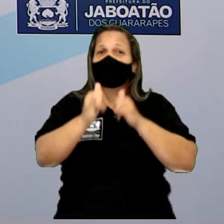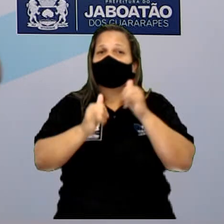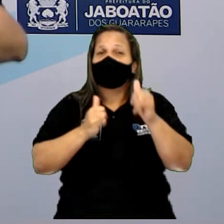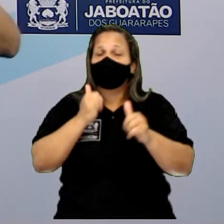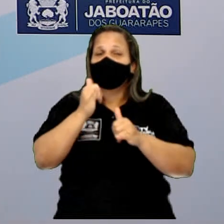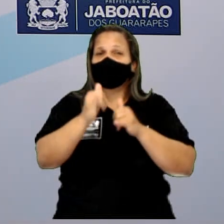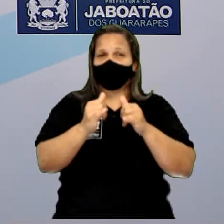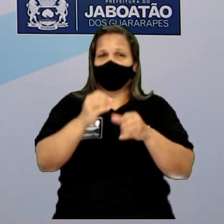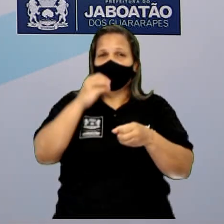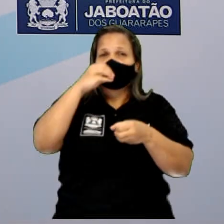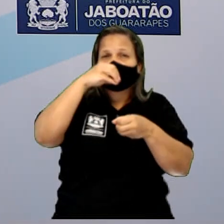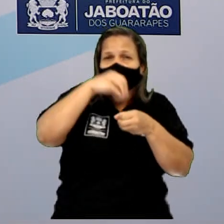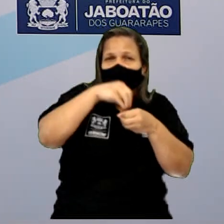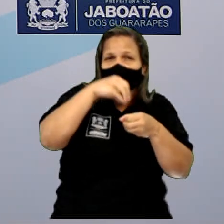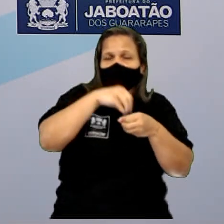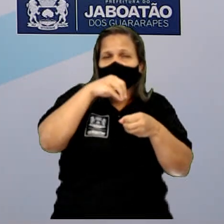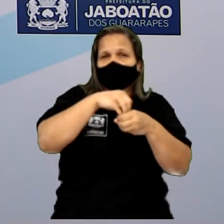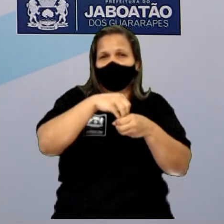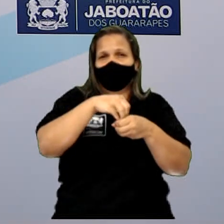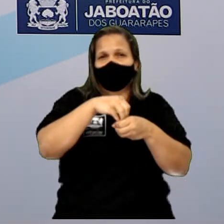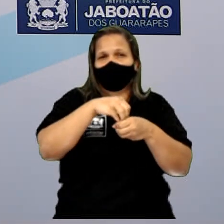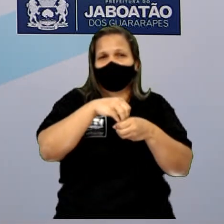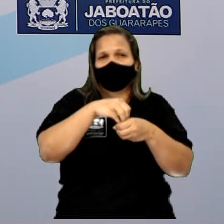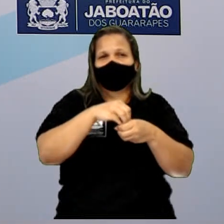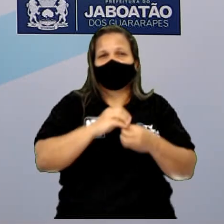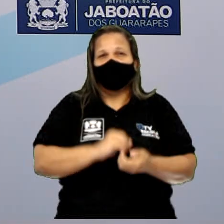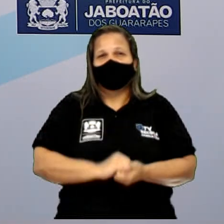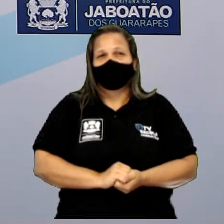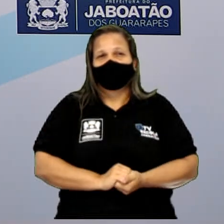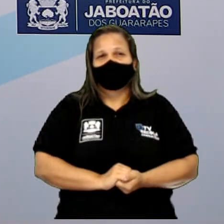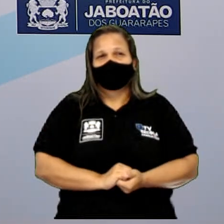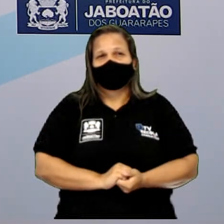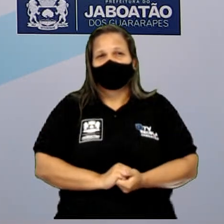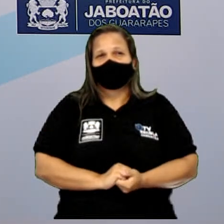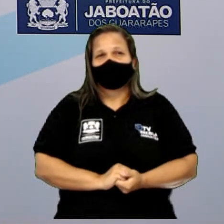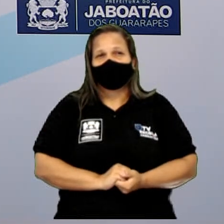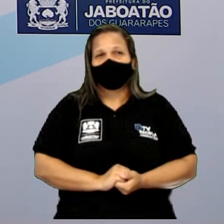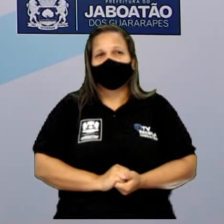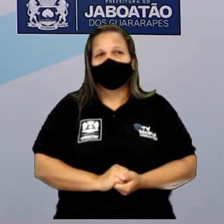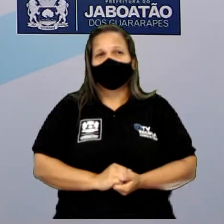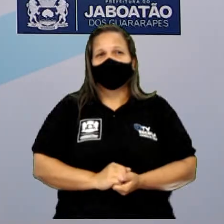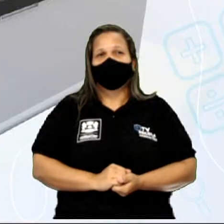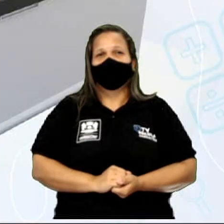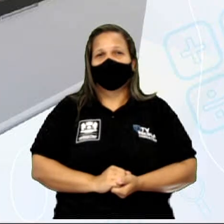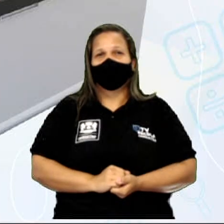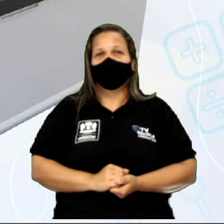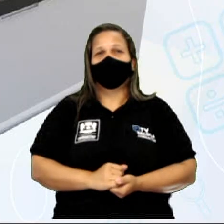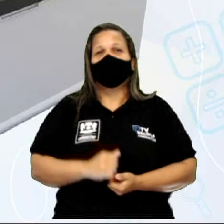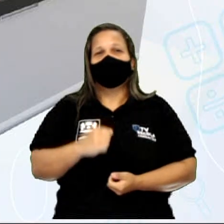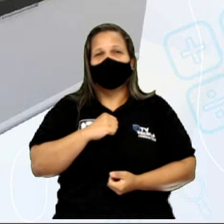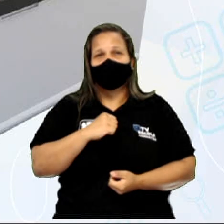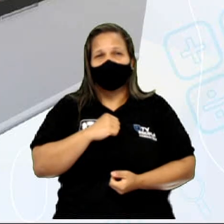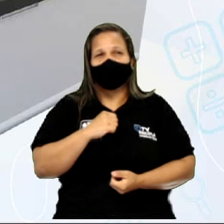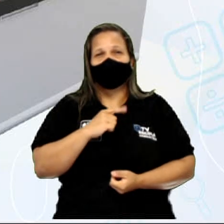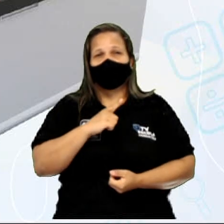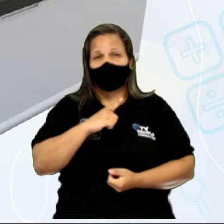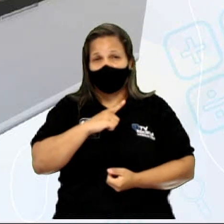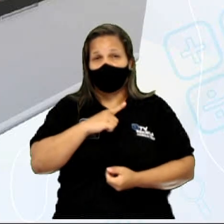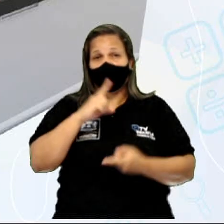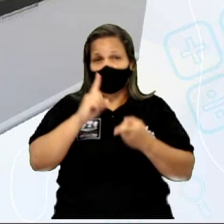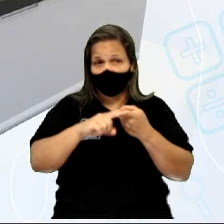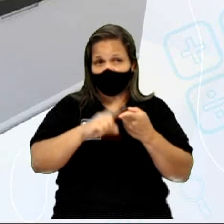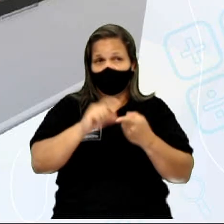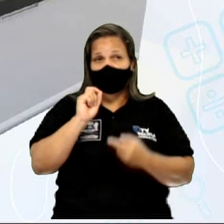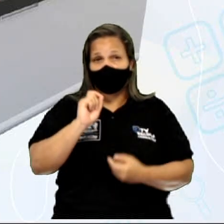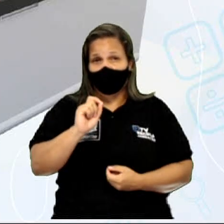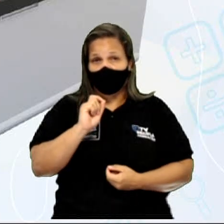eletrônico da bateria, certo? A bateria de chumbo ácido, que é a bateria que a gente usa